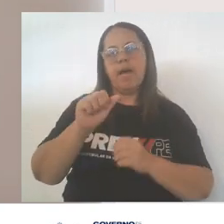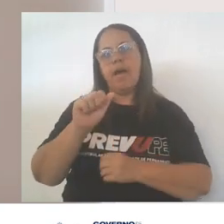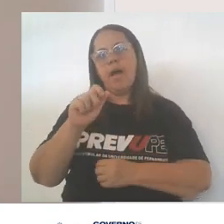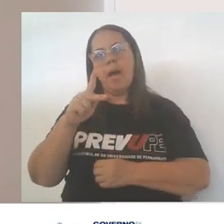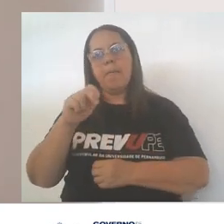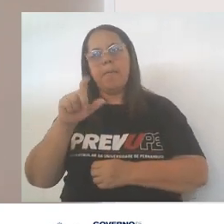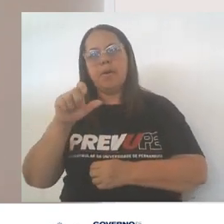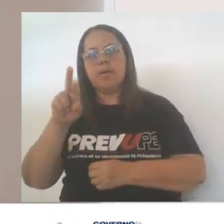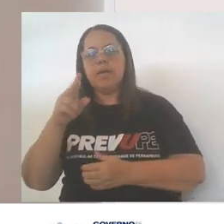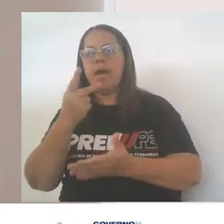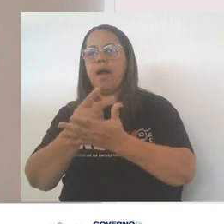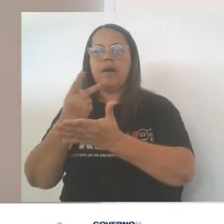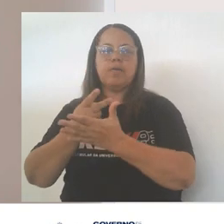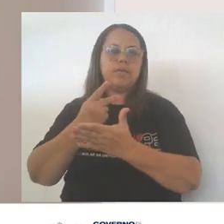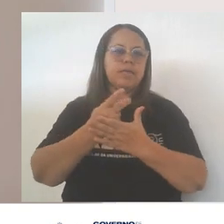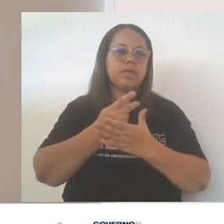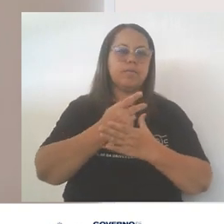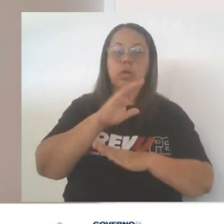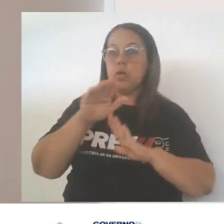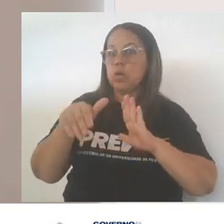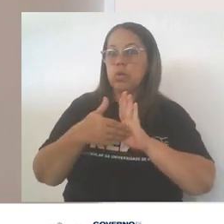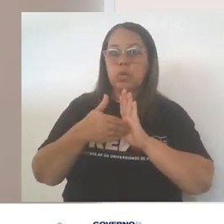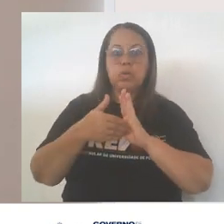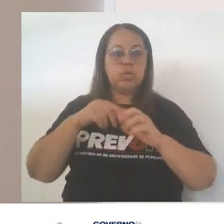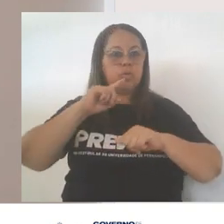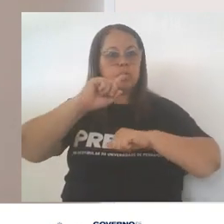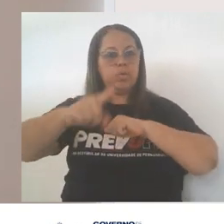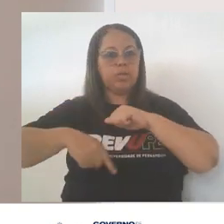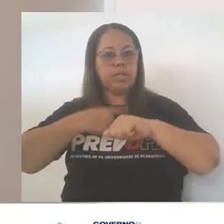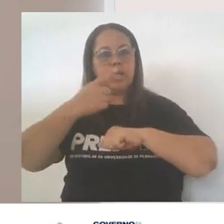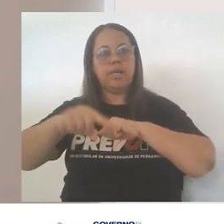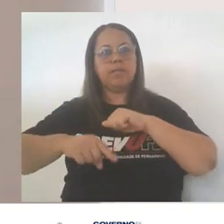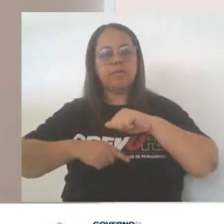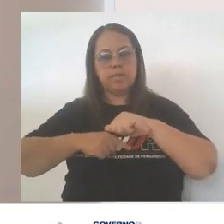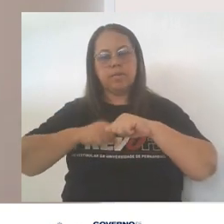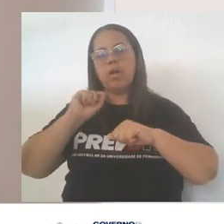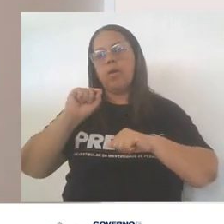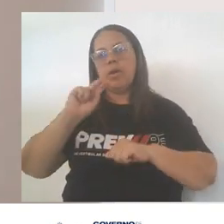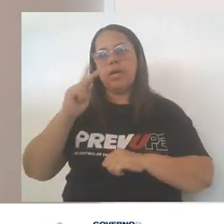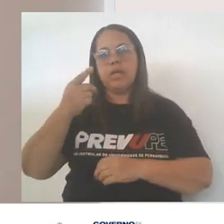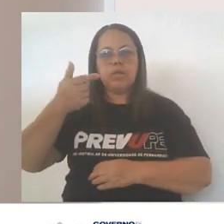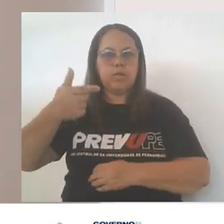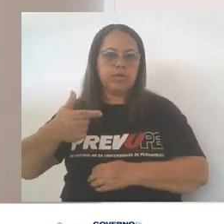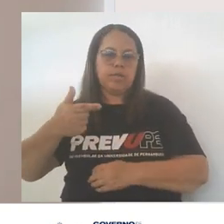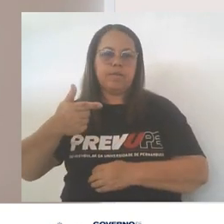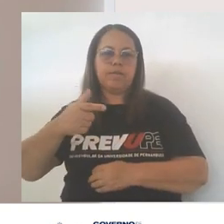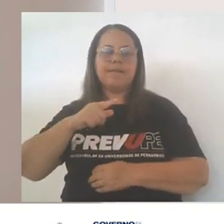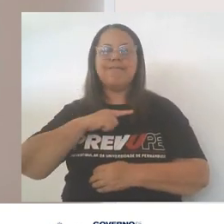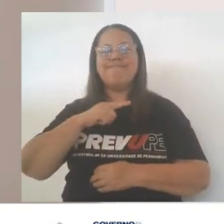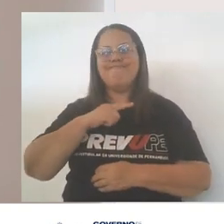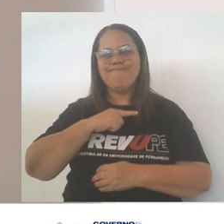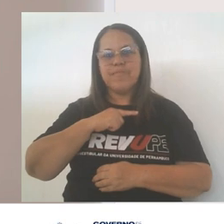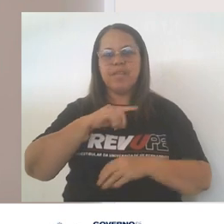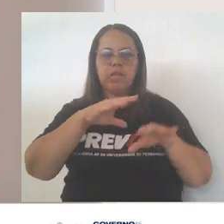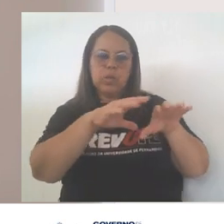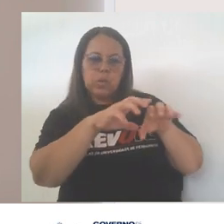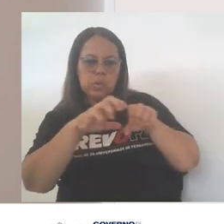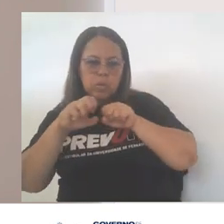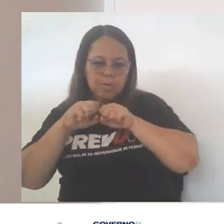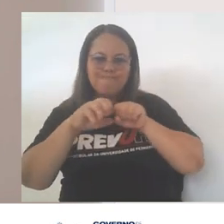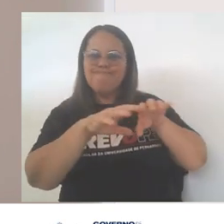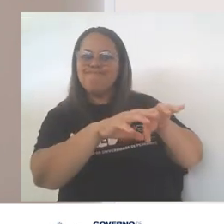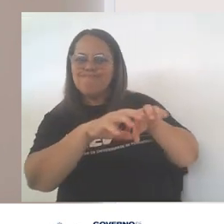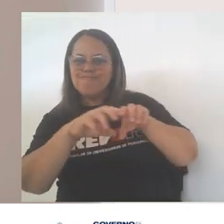Isso ocorre porque todos os átomos ligados ao carbono são hidrogênios que têm eletronegatividade